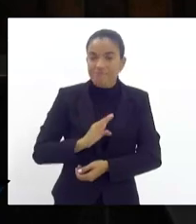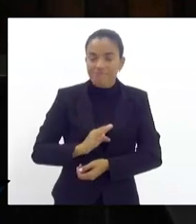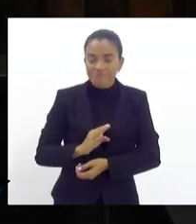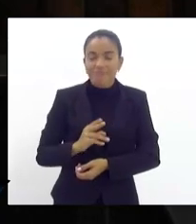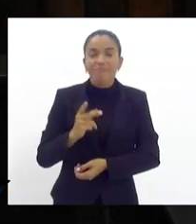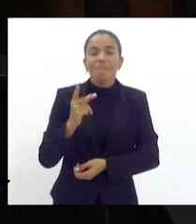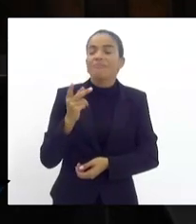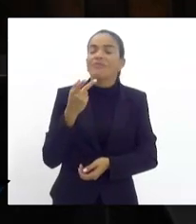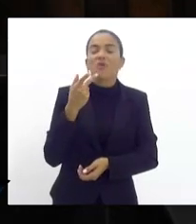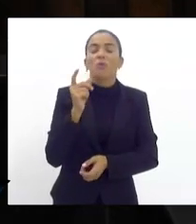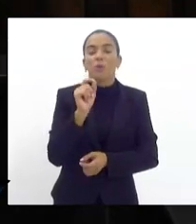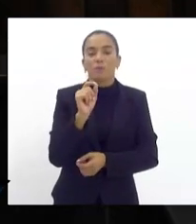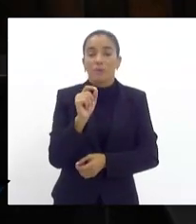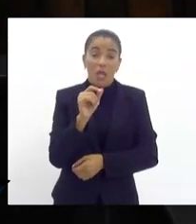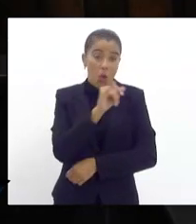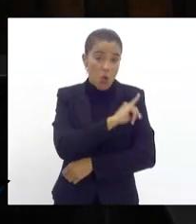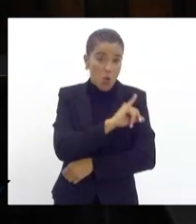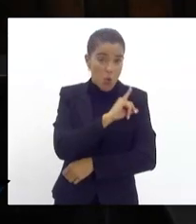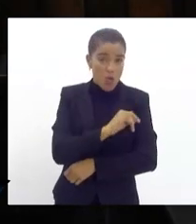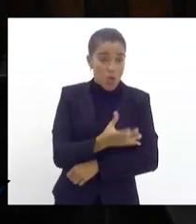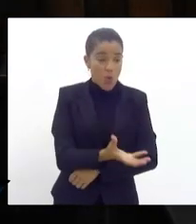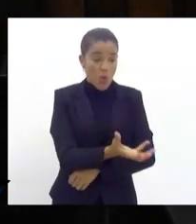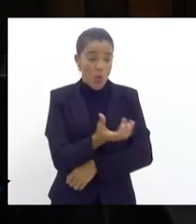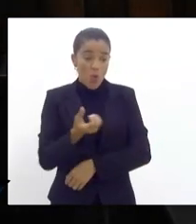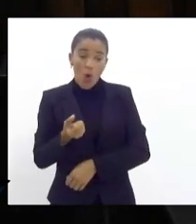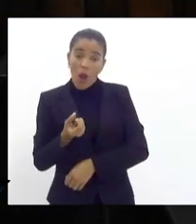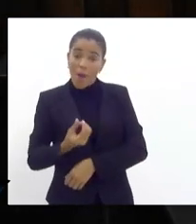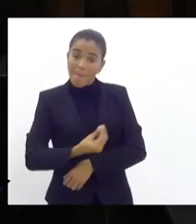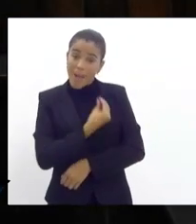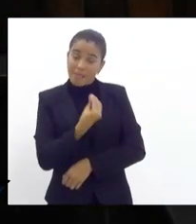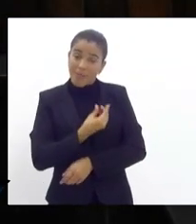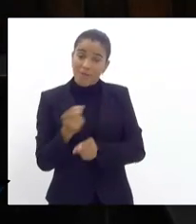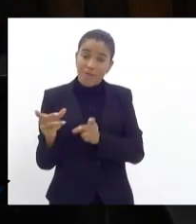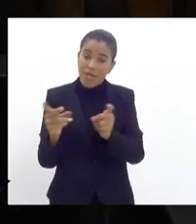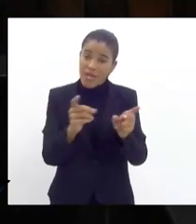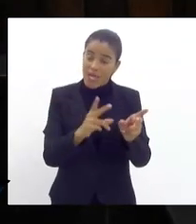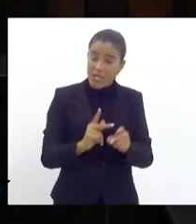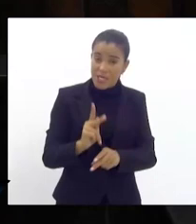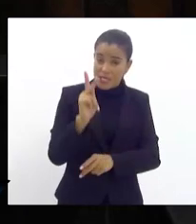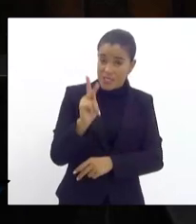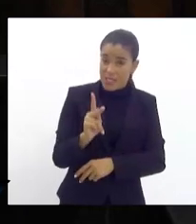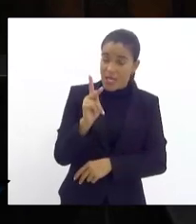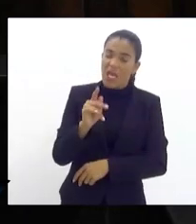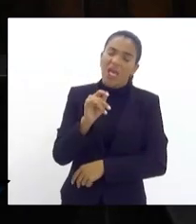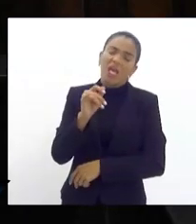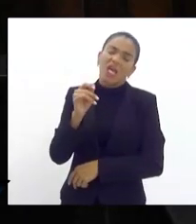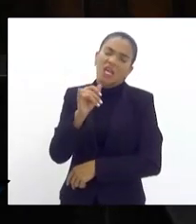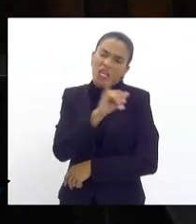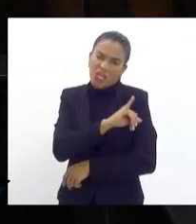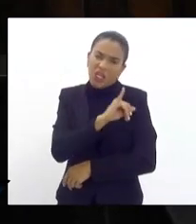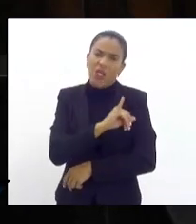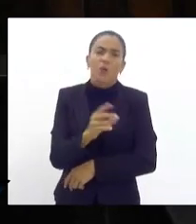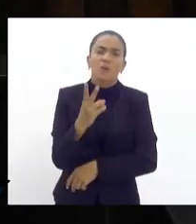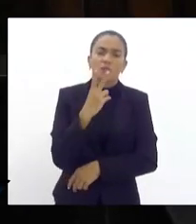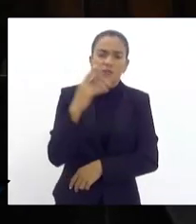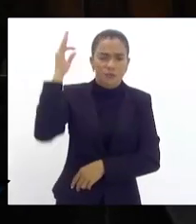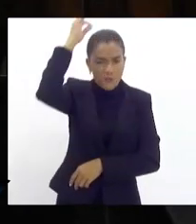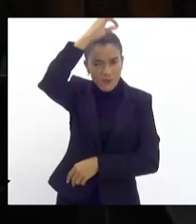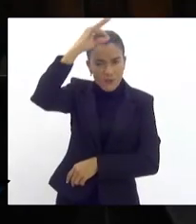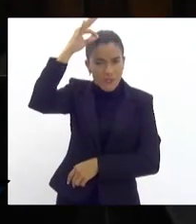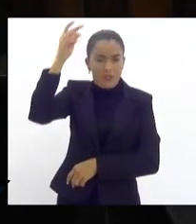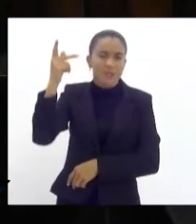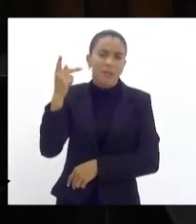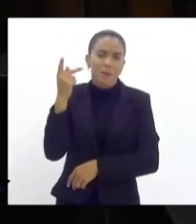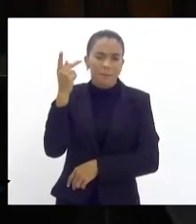disseram assim, bom, se o Rio vai ganhar ROE de participação especial, não era só o Rio, Rio, Espírito Santo, hoje é Rio, Espírito Santo, São